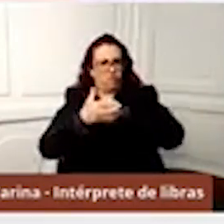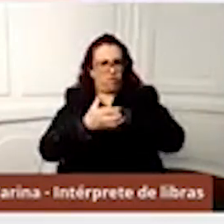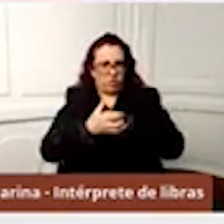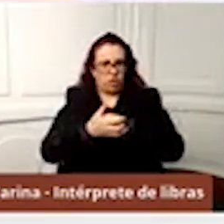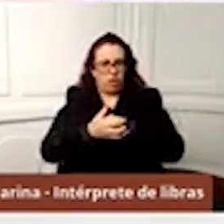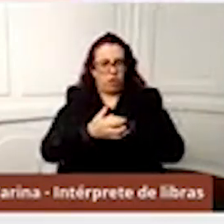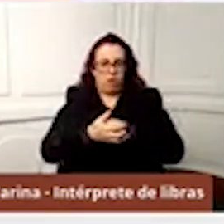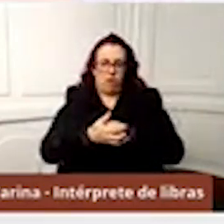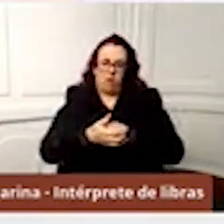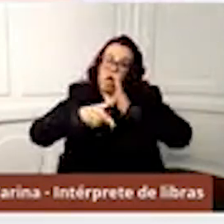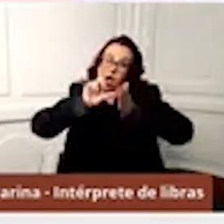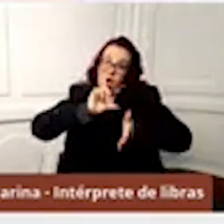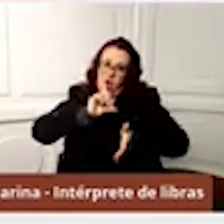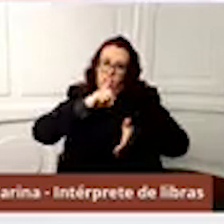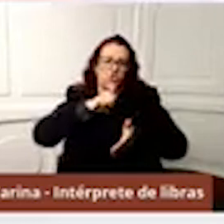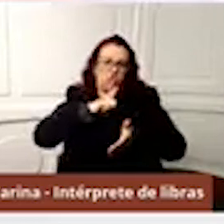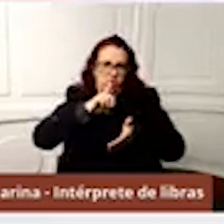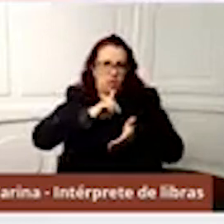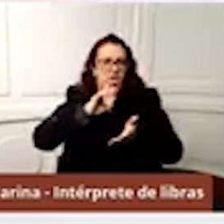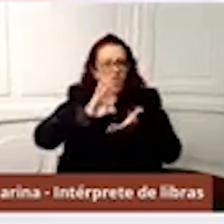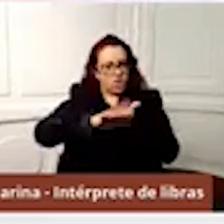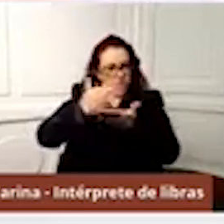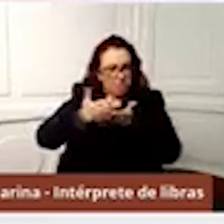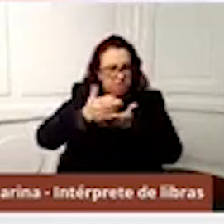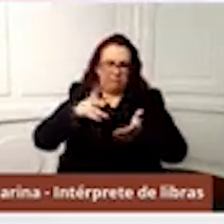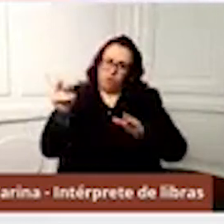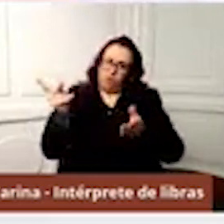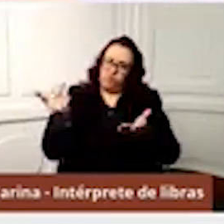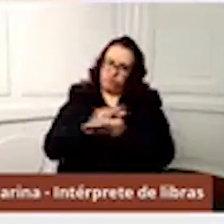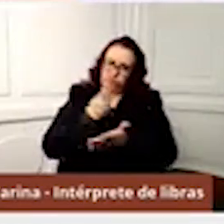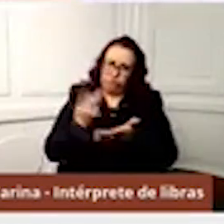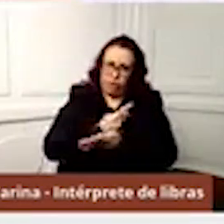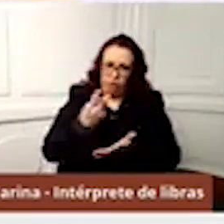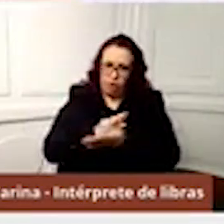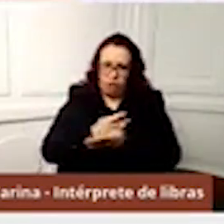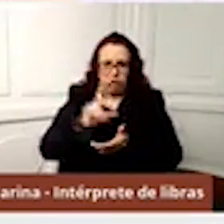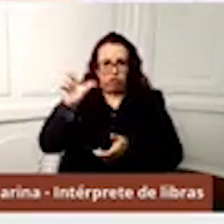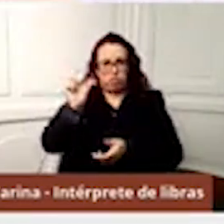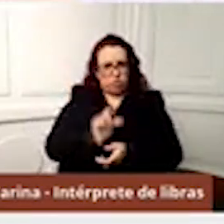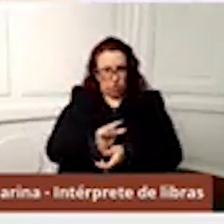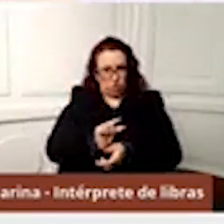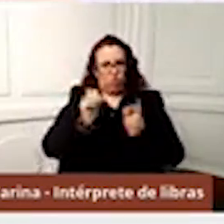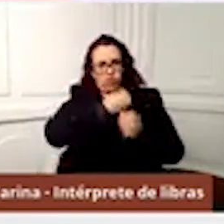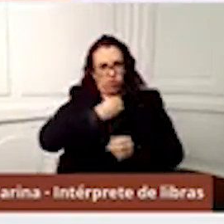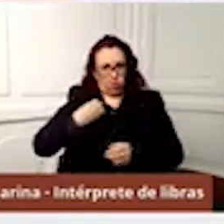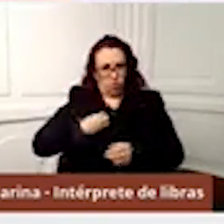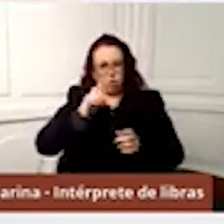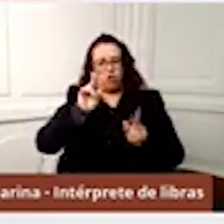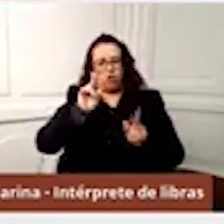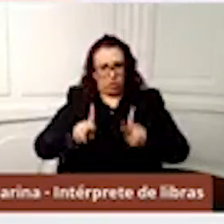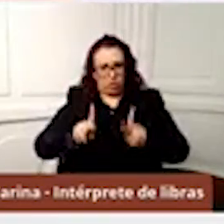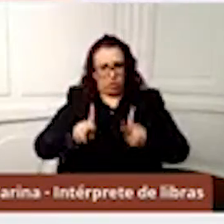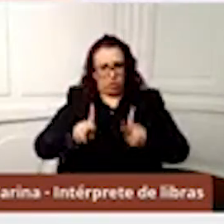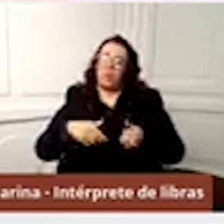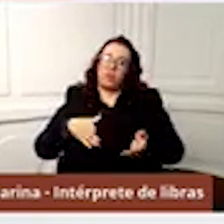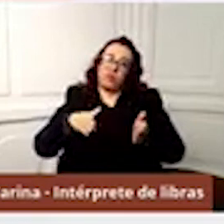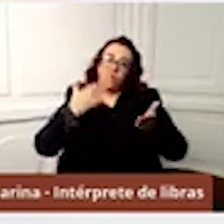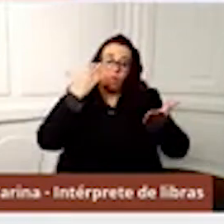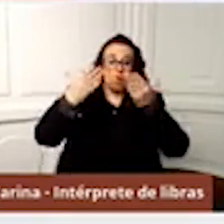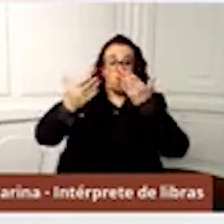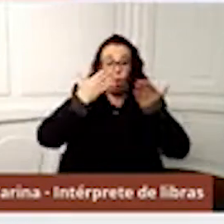diminuiu o número de pessoas infectadas, a gente então faz questão de mostrá-lo a comparação das quatro fases,